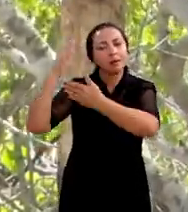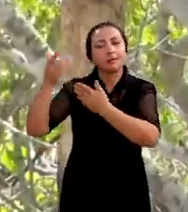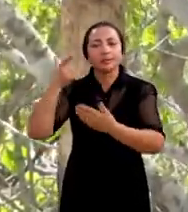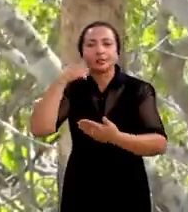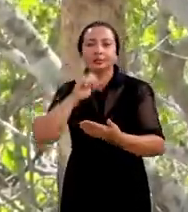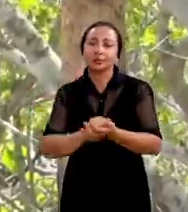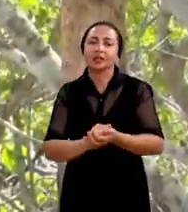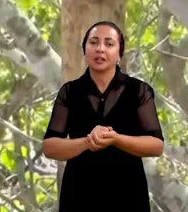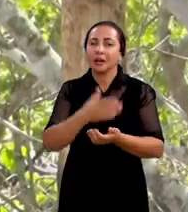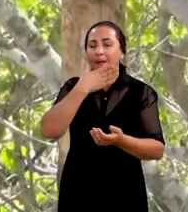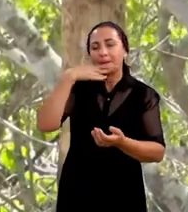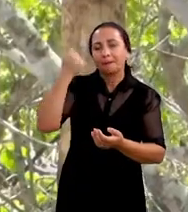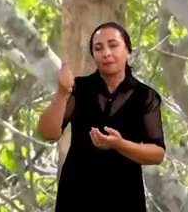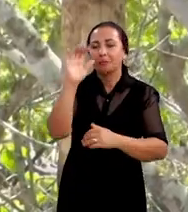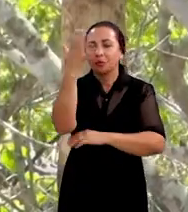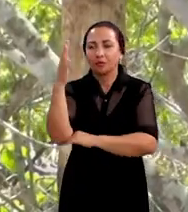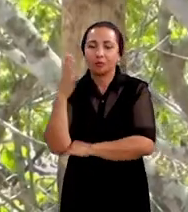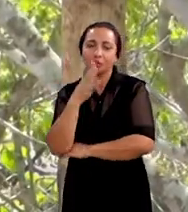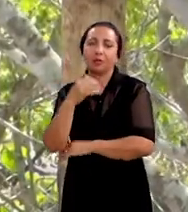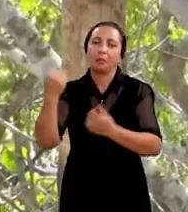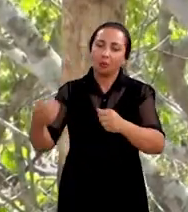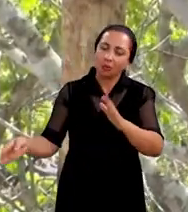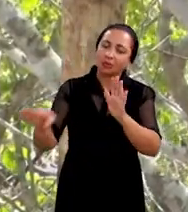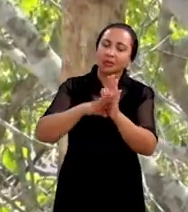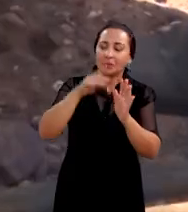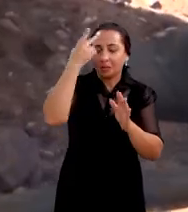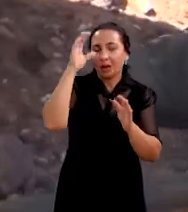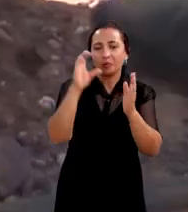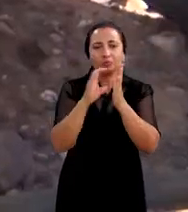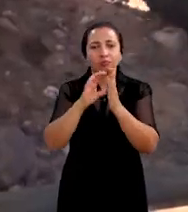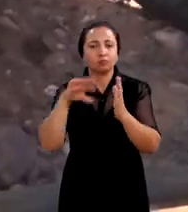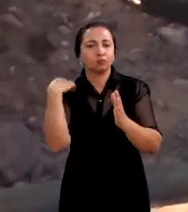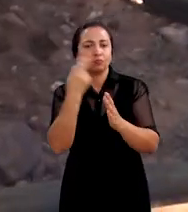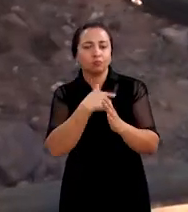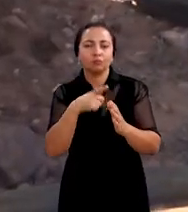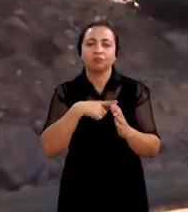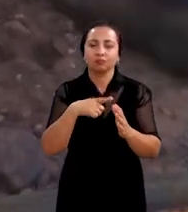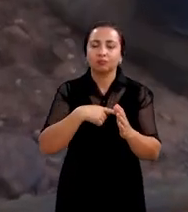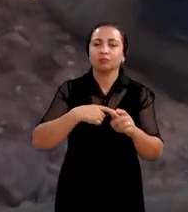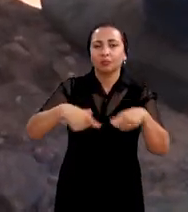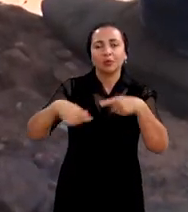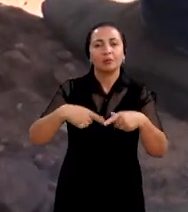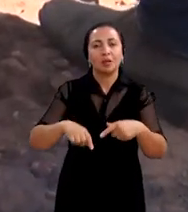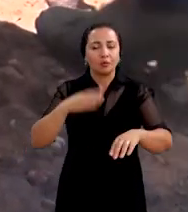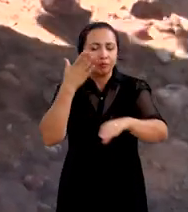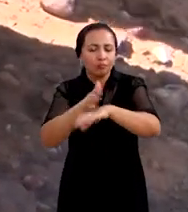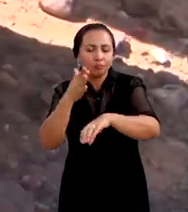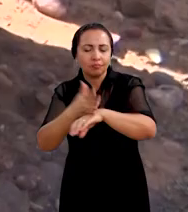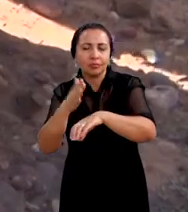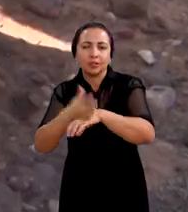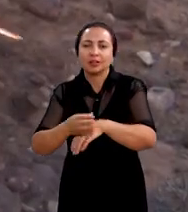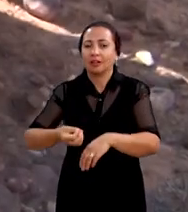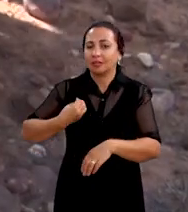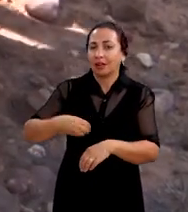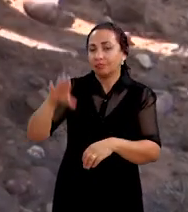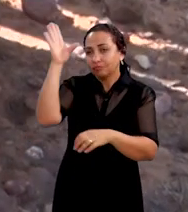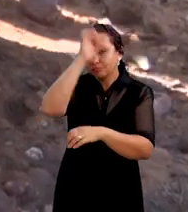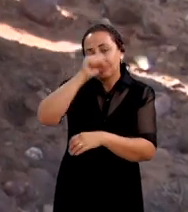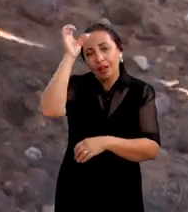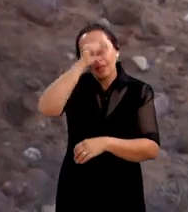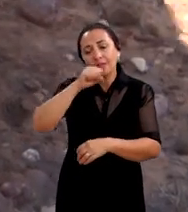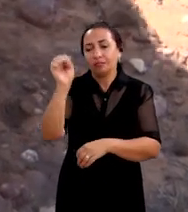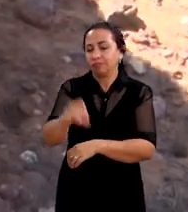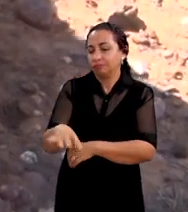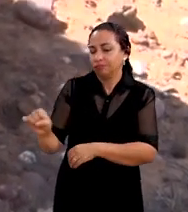além do benefício que a restauração pode trazer para a comunidade, a gente tem o trabalho de capacitação. Então, eles estão aprendendo